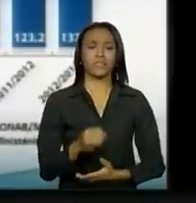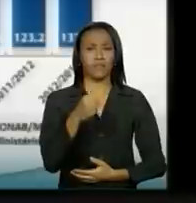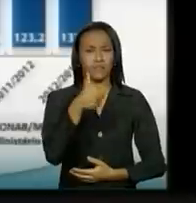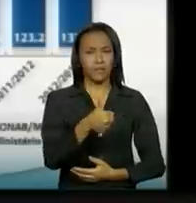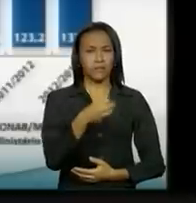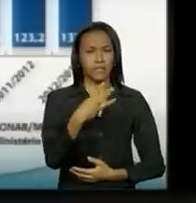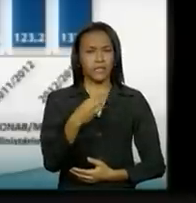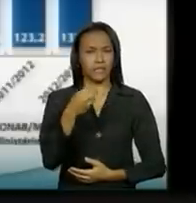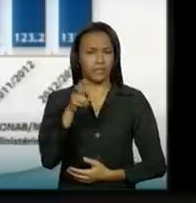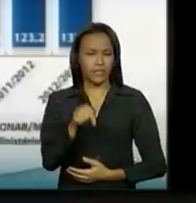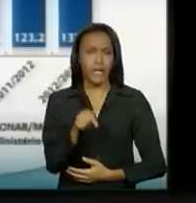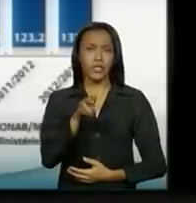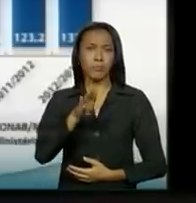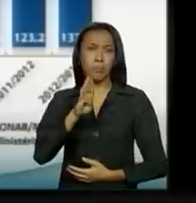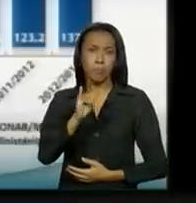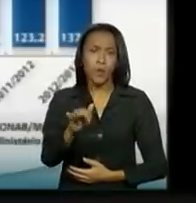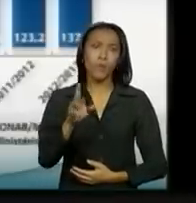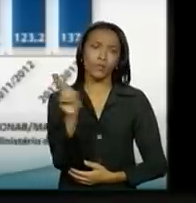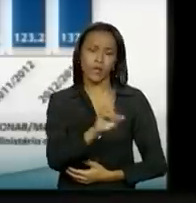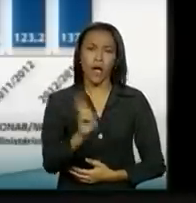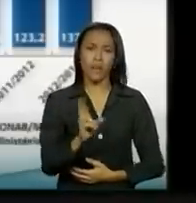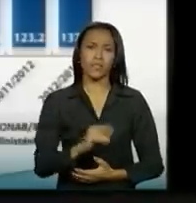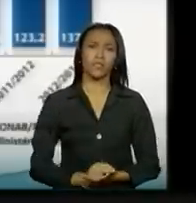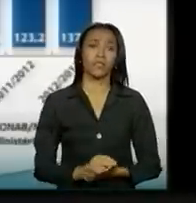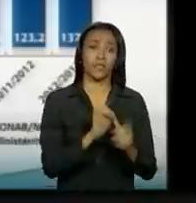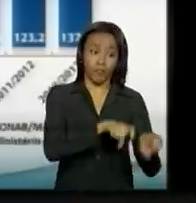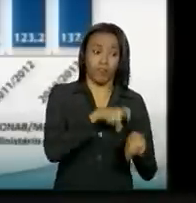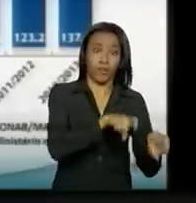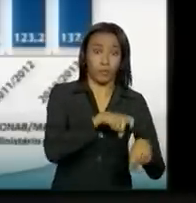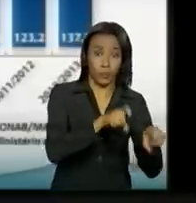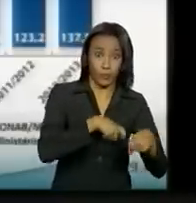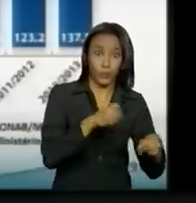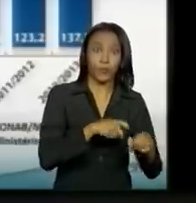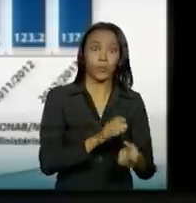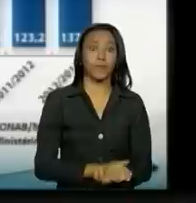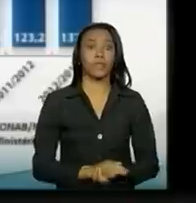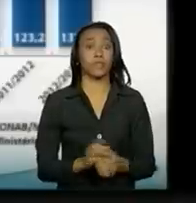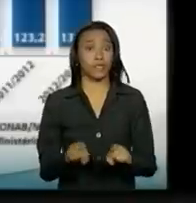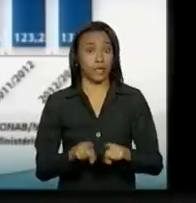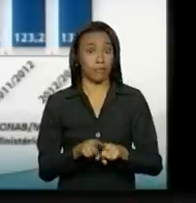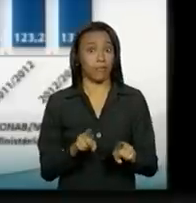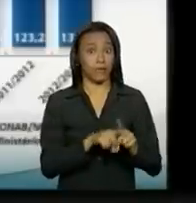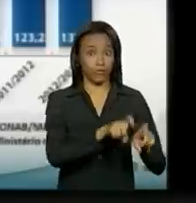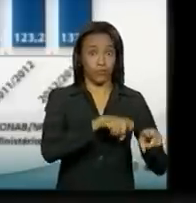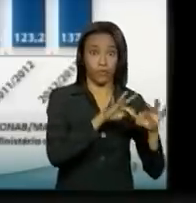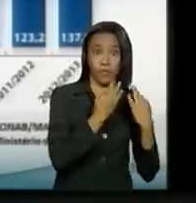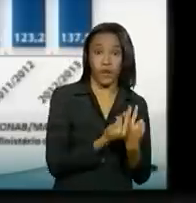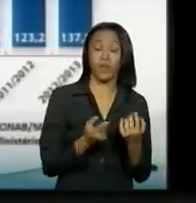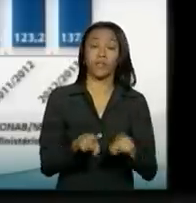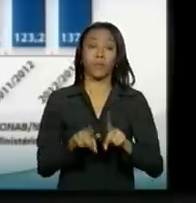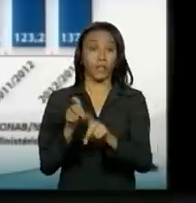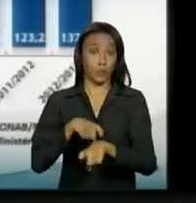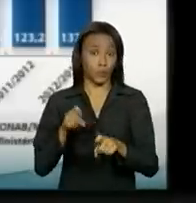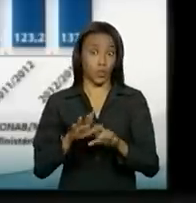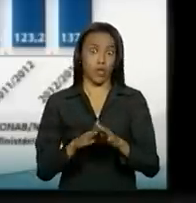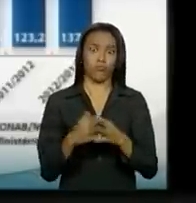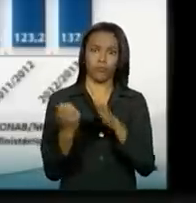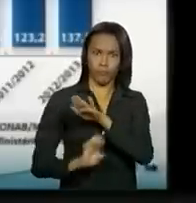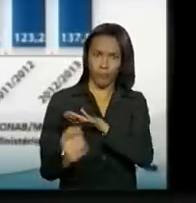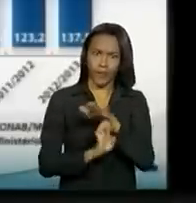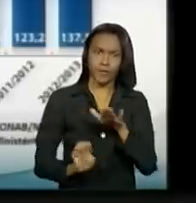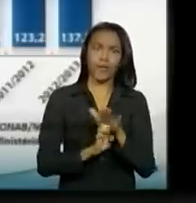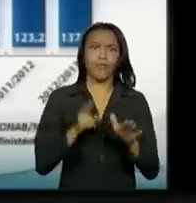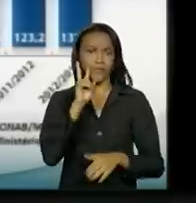financiamento da pequena agricultura e da agricultura empresarial, portanto, vejam, é uma cifra